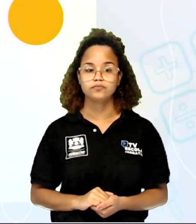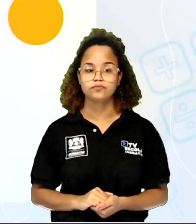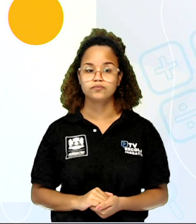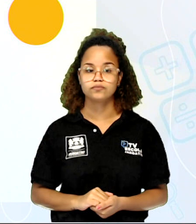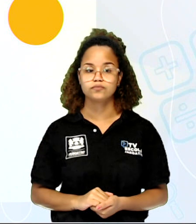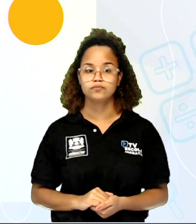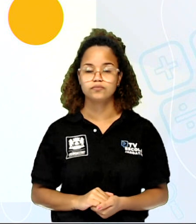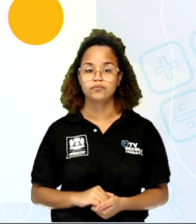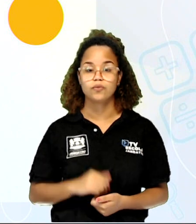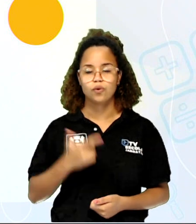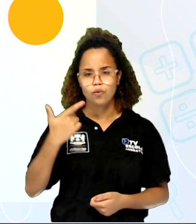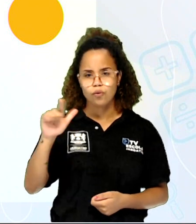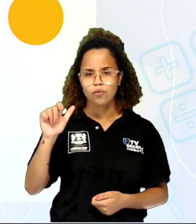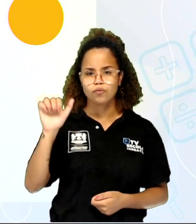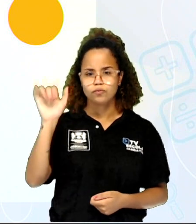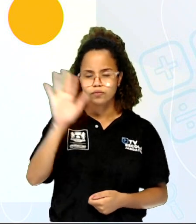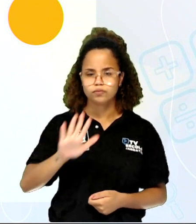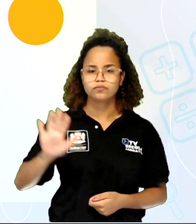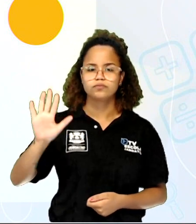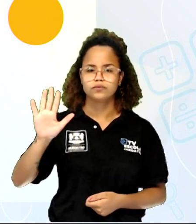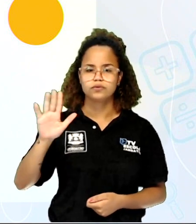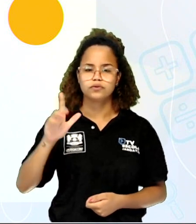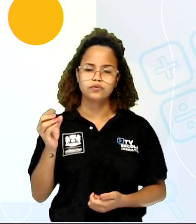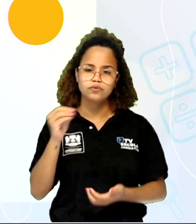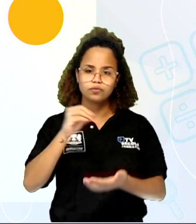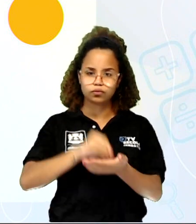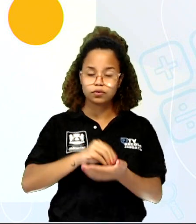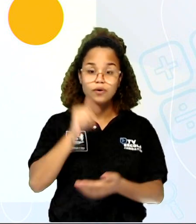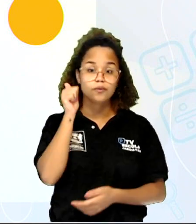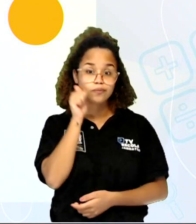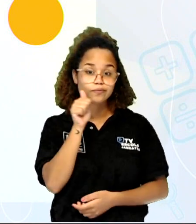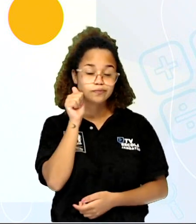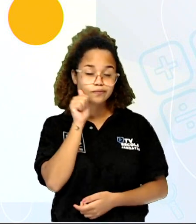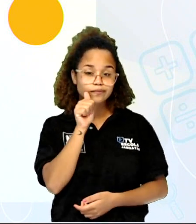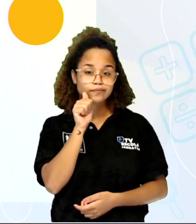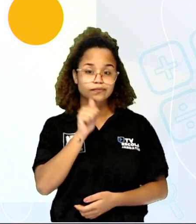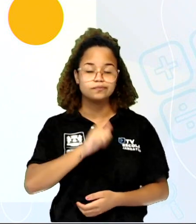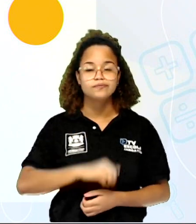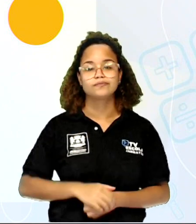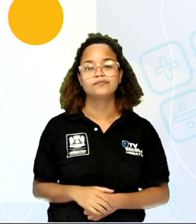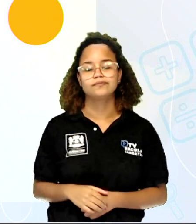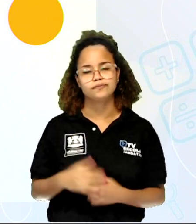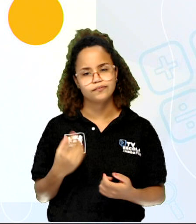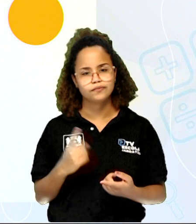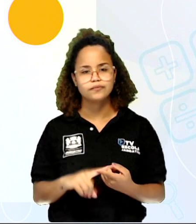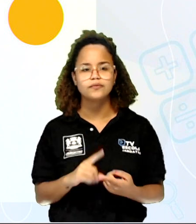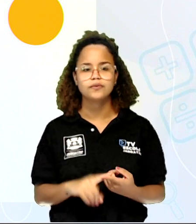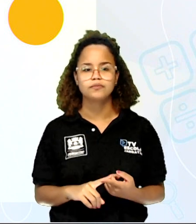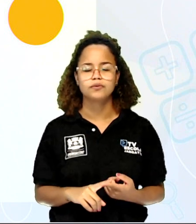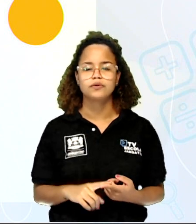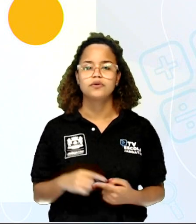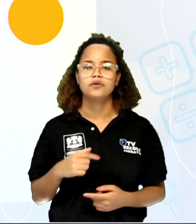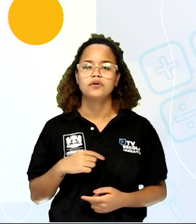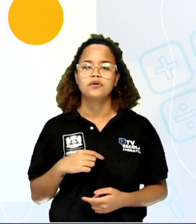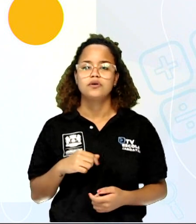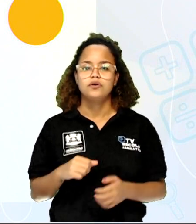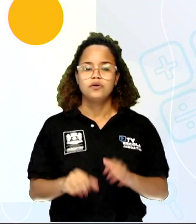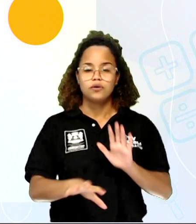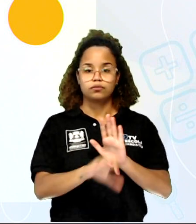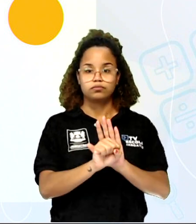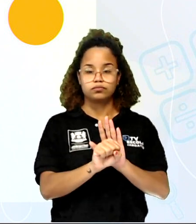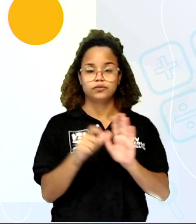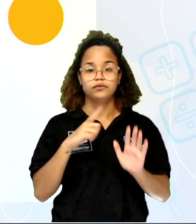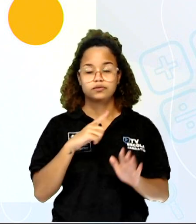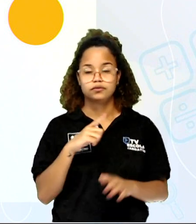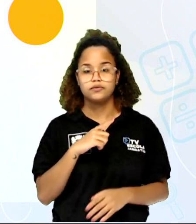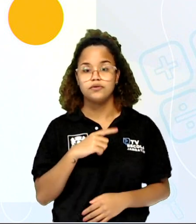Nessa outra imagem, eu coloquei esta menina. Tá certo? Também ela está simbolicamente de costas.